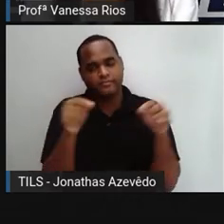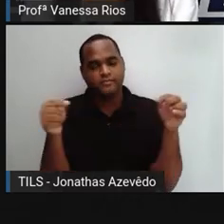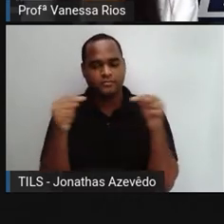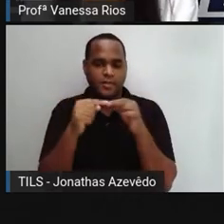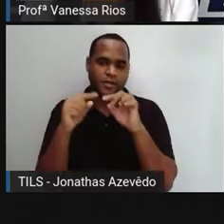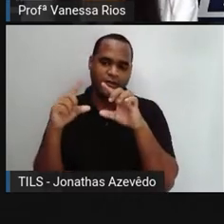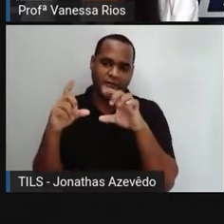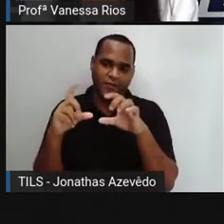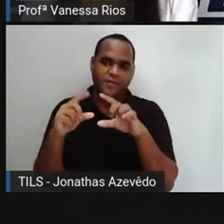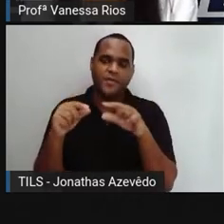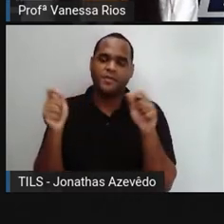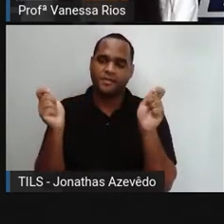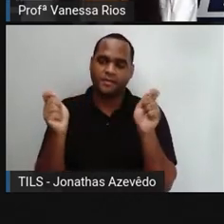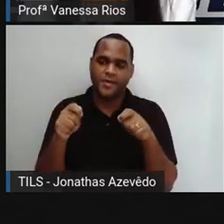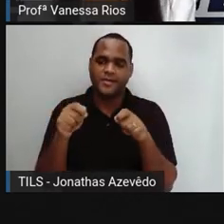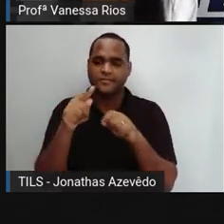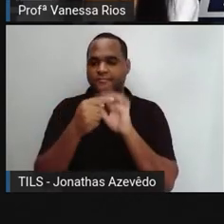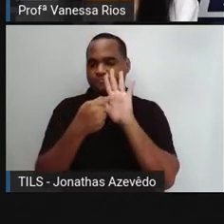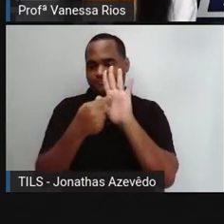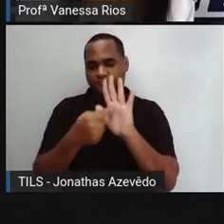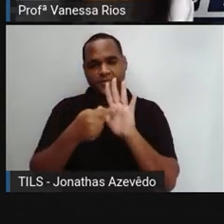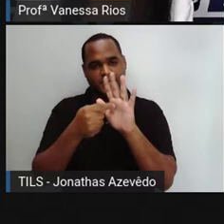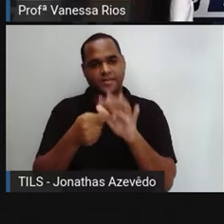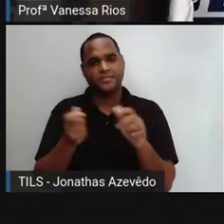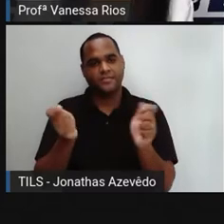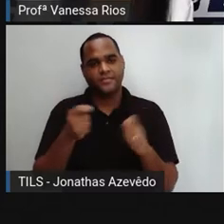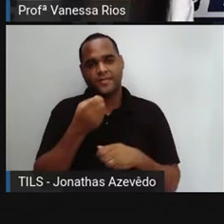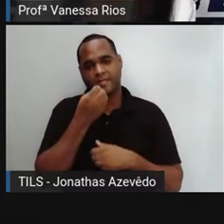fotografia pode nos apresentar.